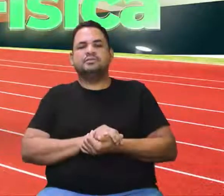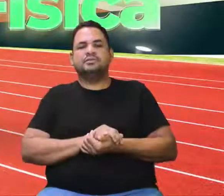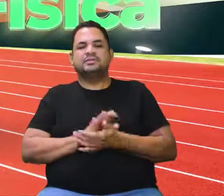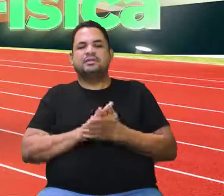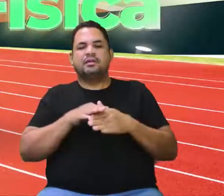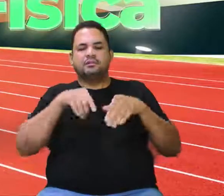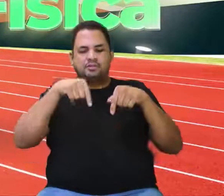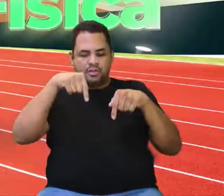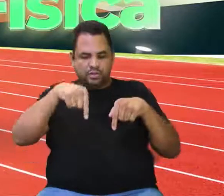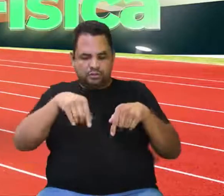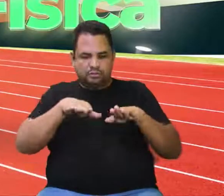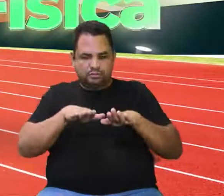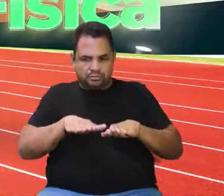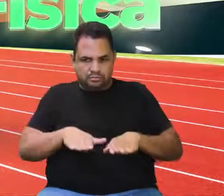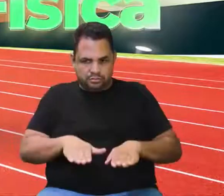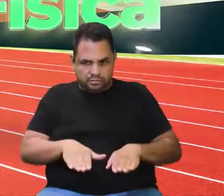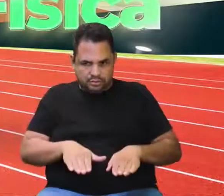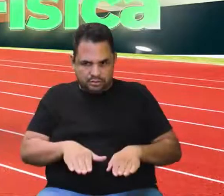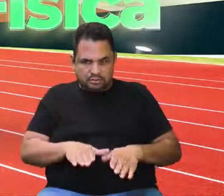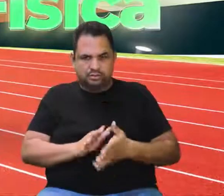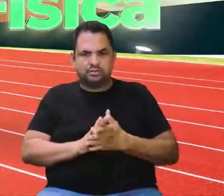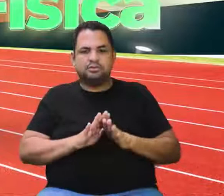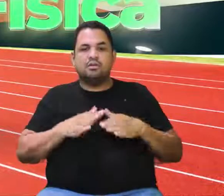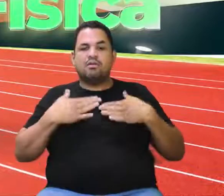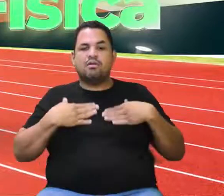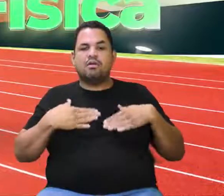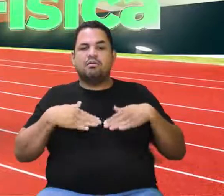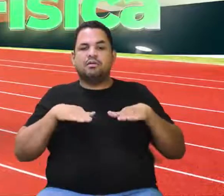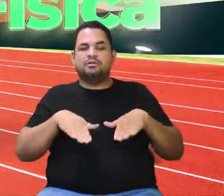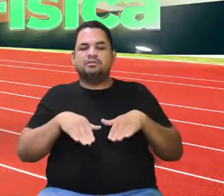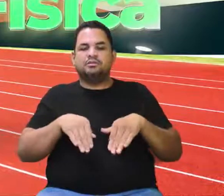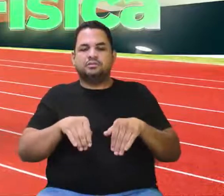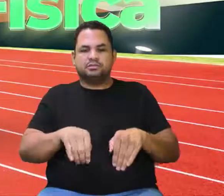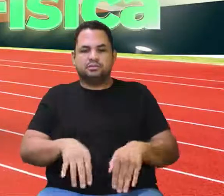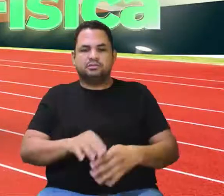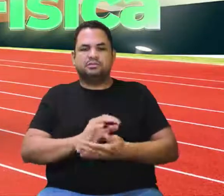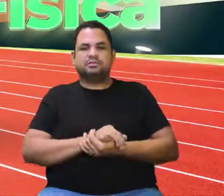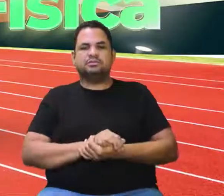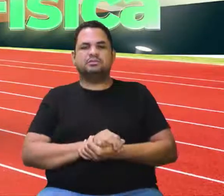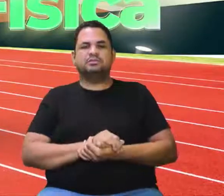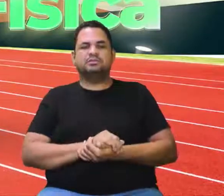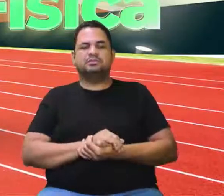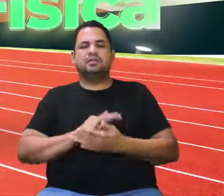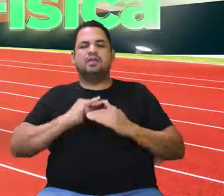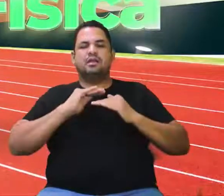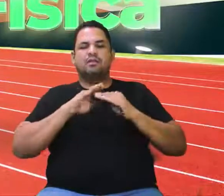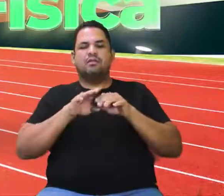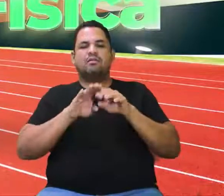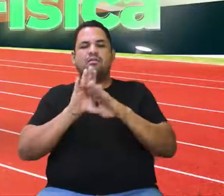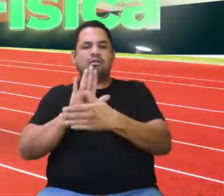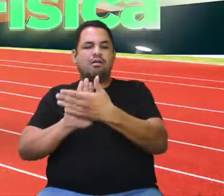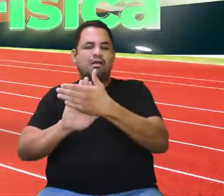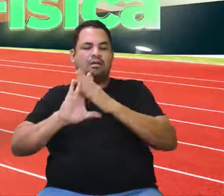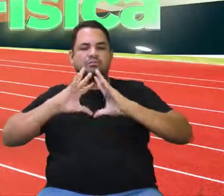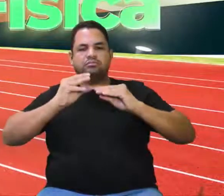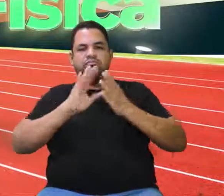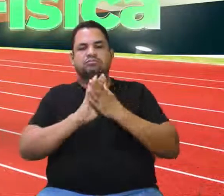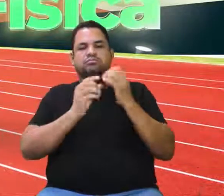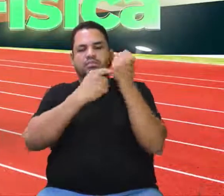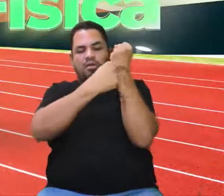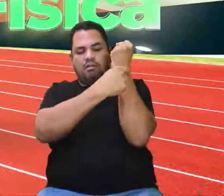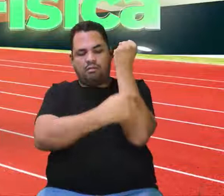encostar no chão. Vai descendo devagar. Isso! Encostar no chão para alongar toda a região da coluna.